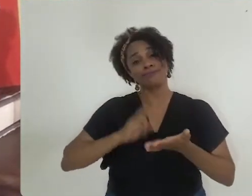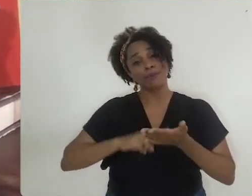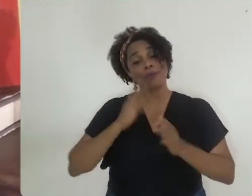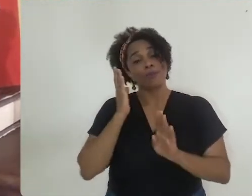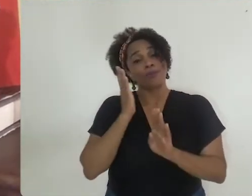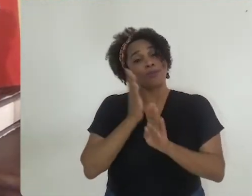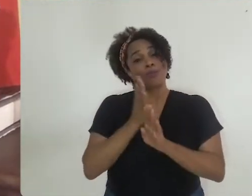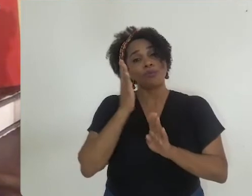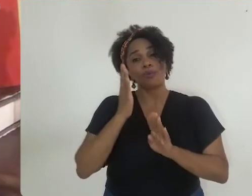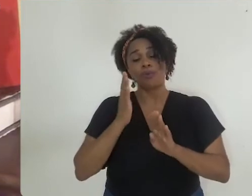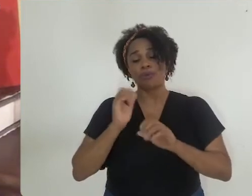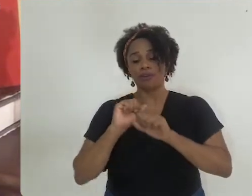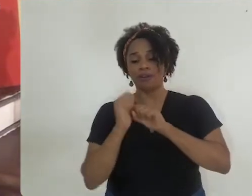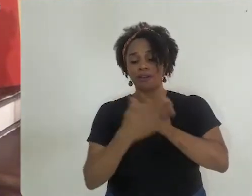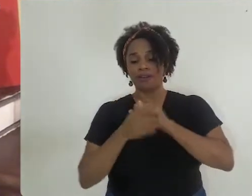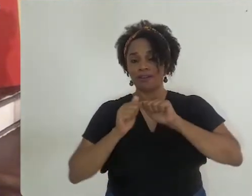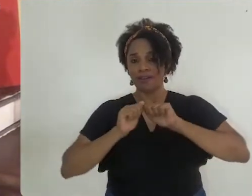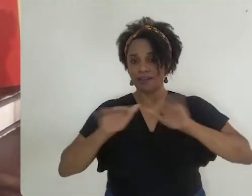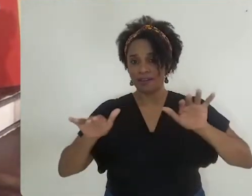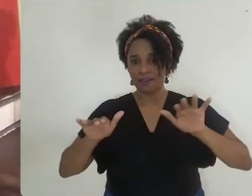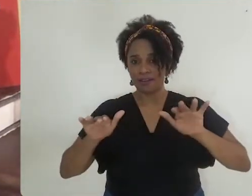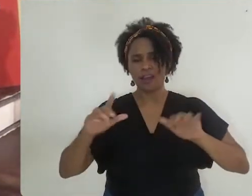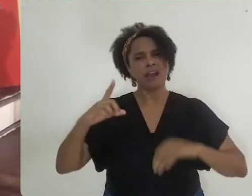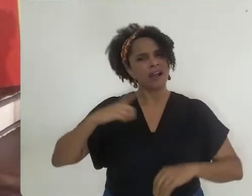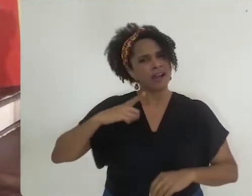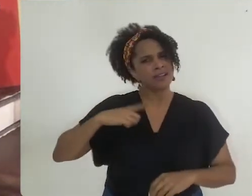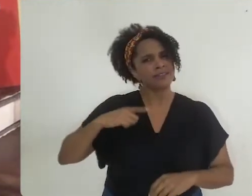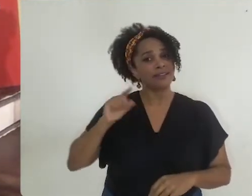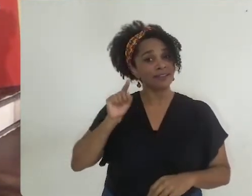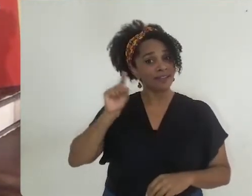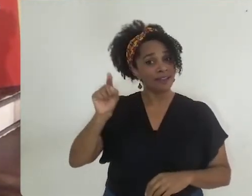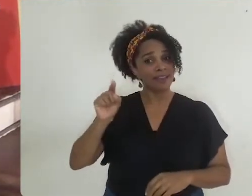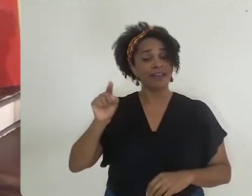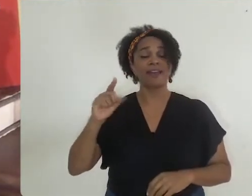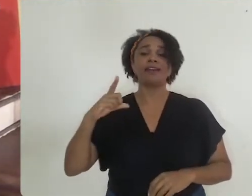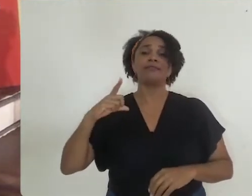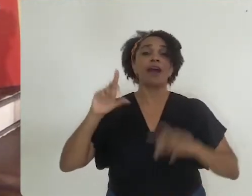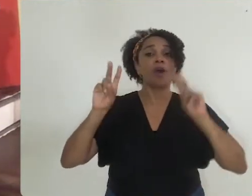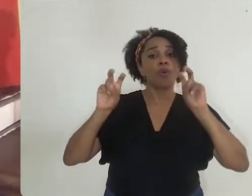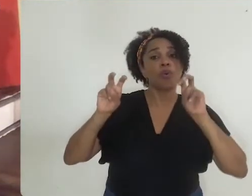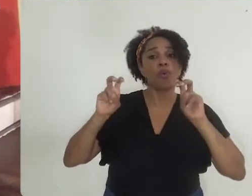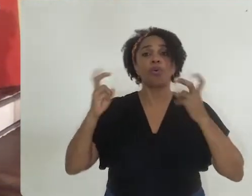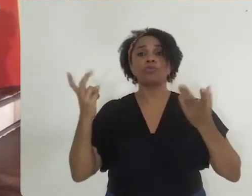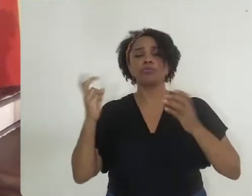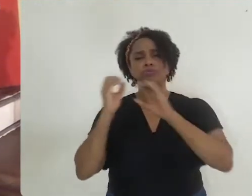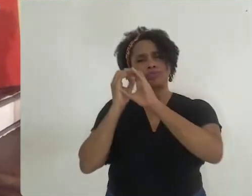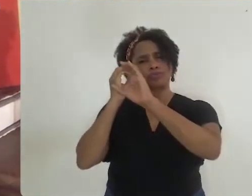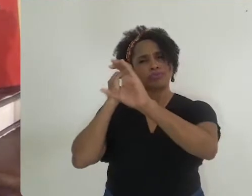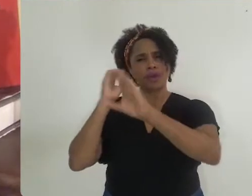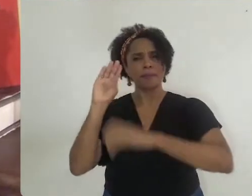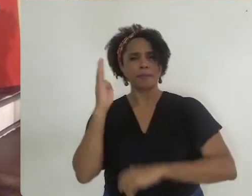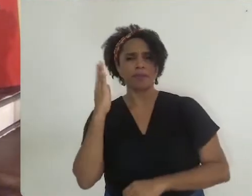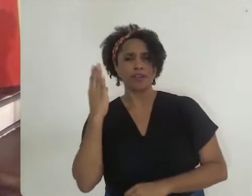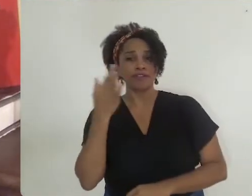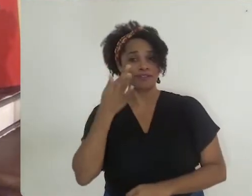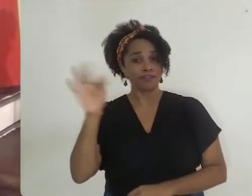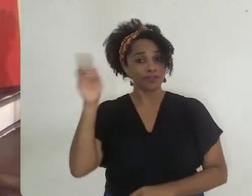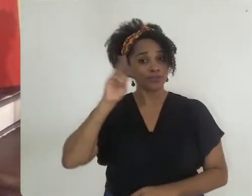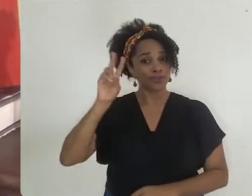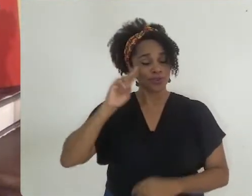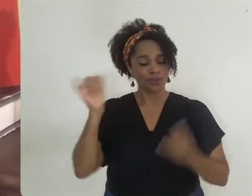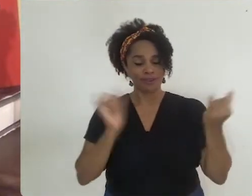correios devido à pandemia da Covid-19. Na competição, foram resolvidas questões de astronomia,